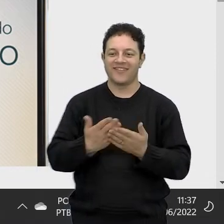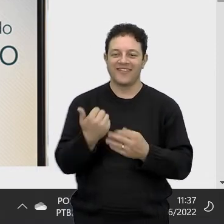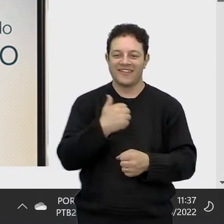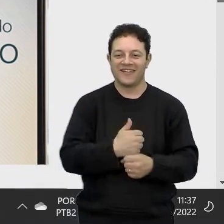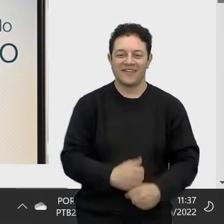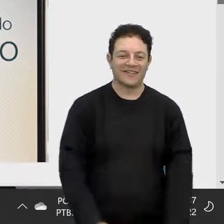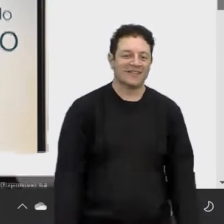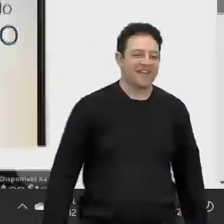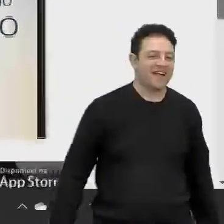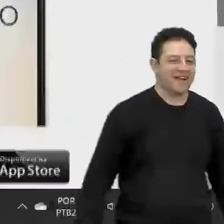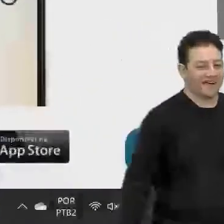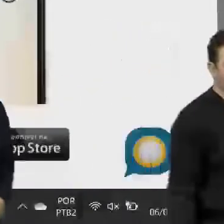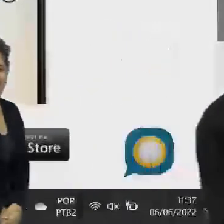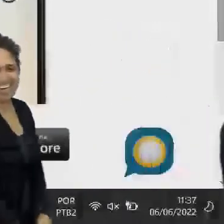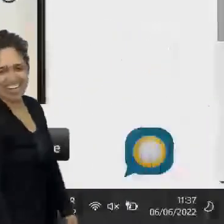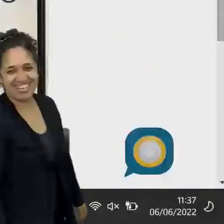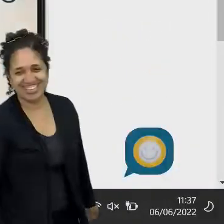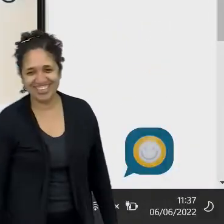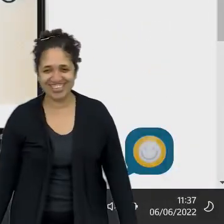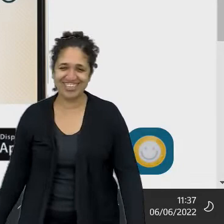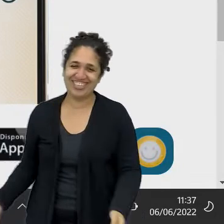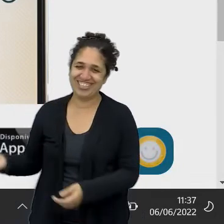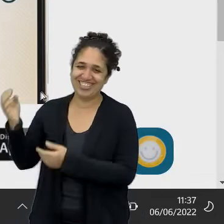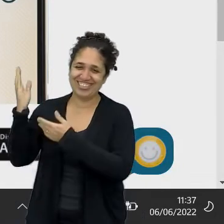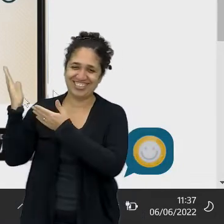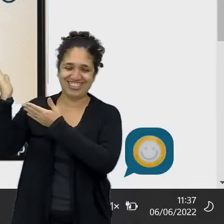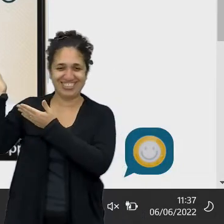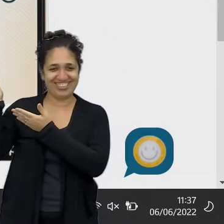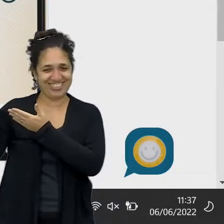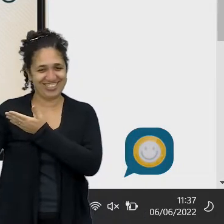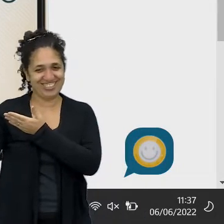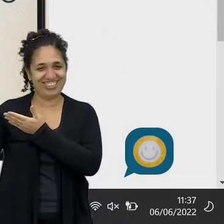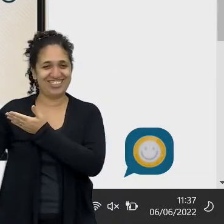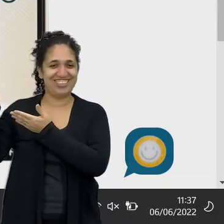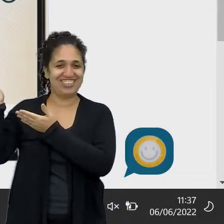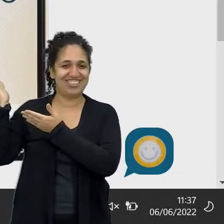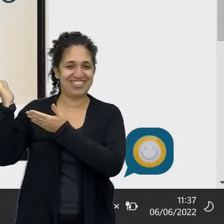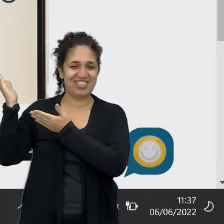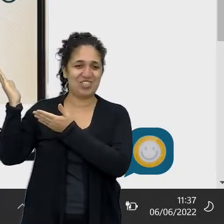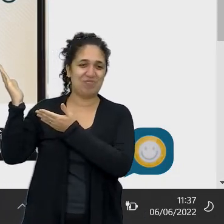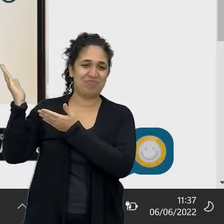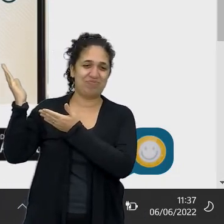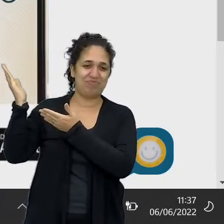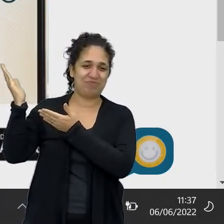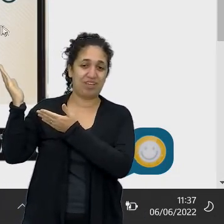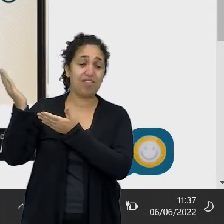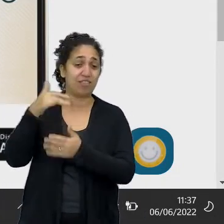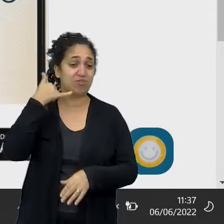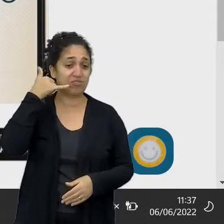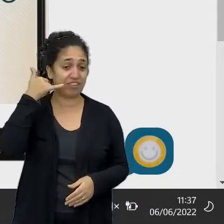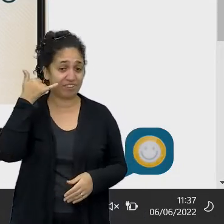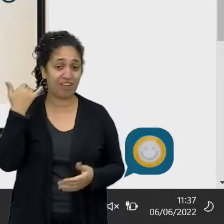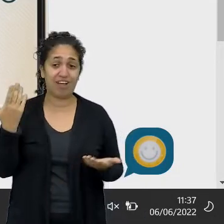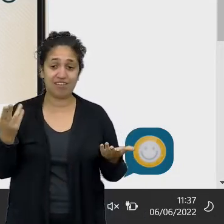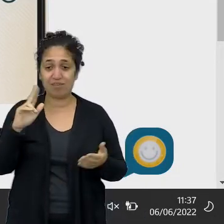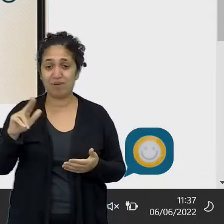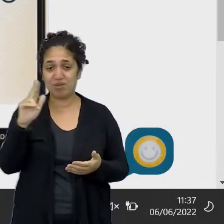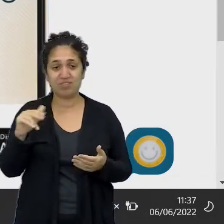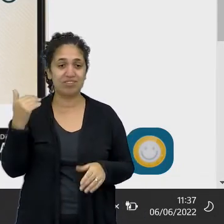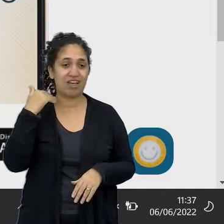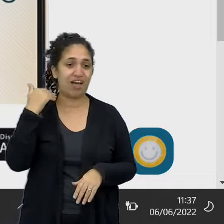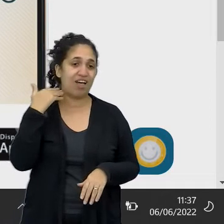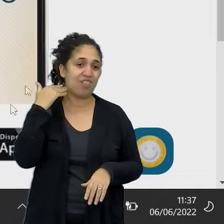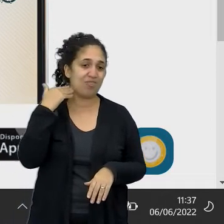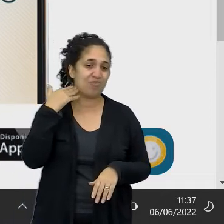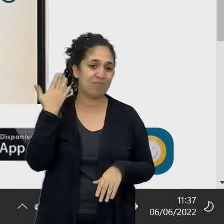aplicativo gratuito. Ele tá nas duas grandes redes aí de celular. Banco Central